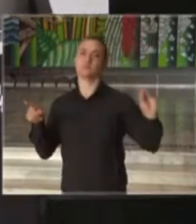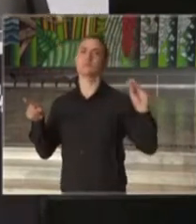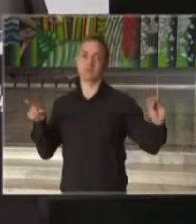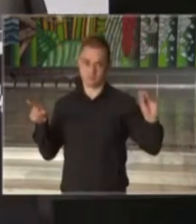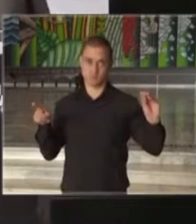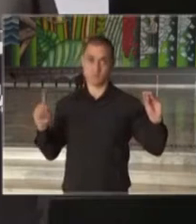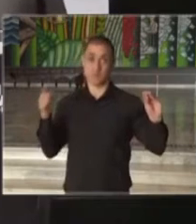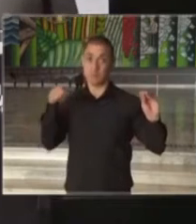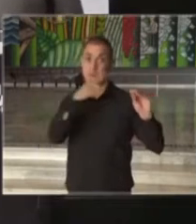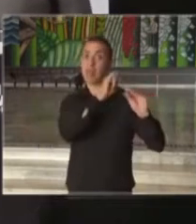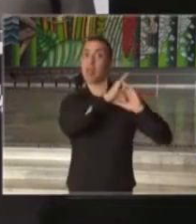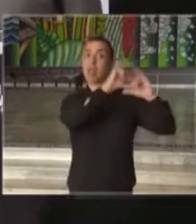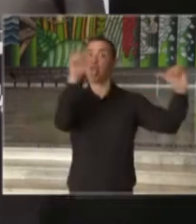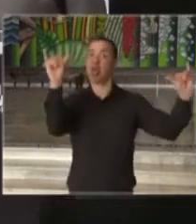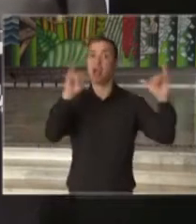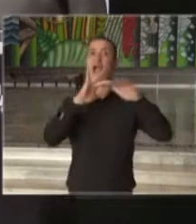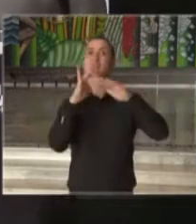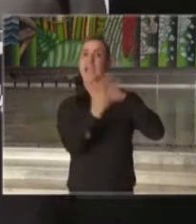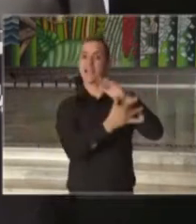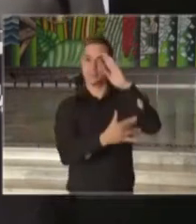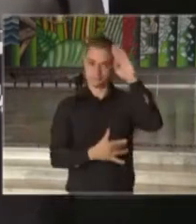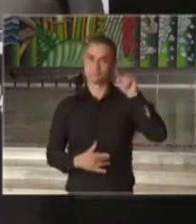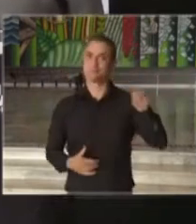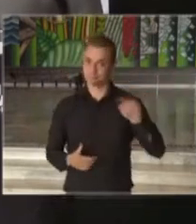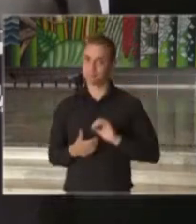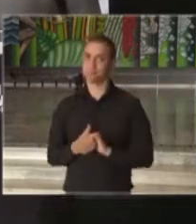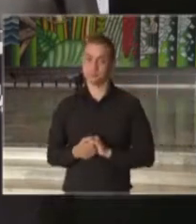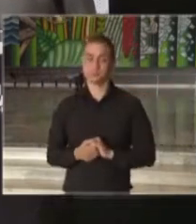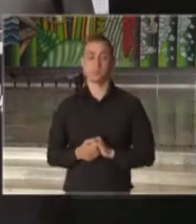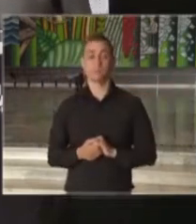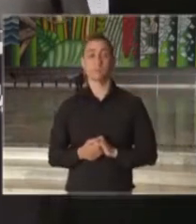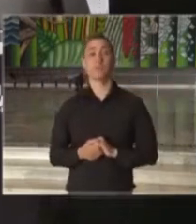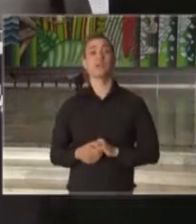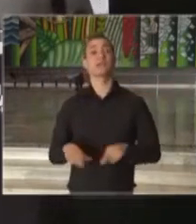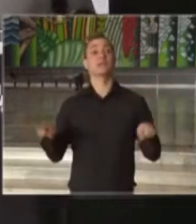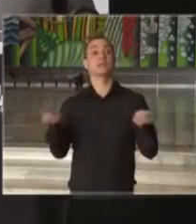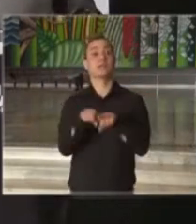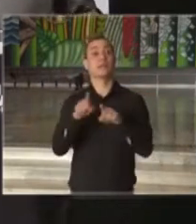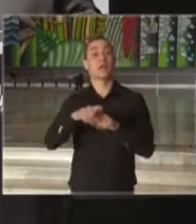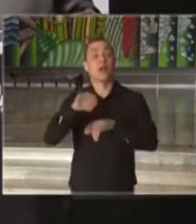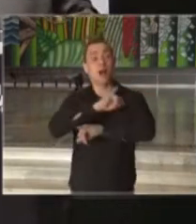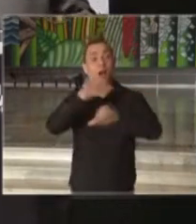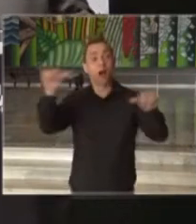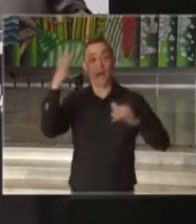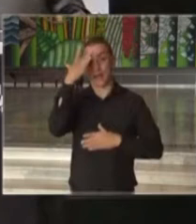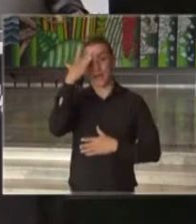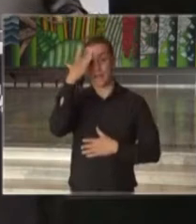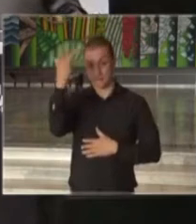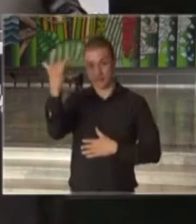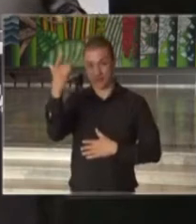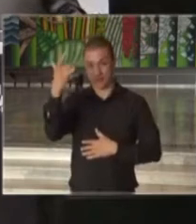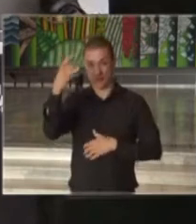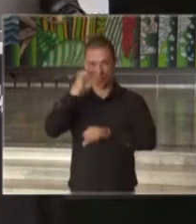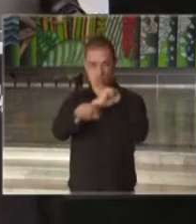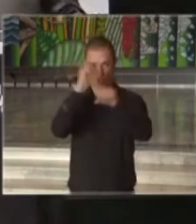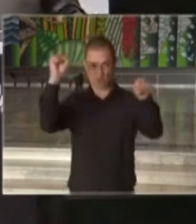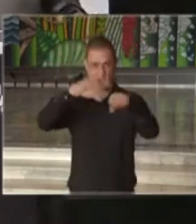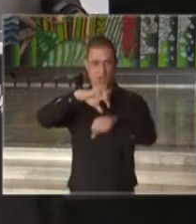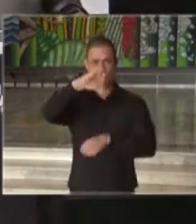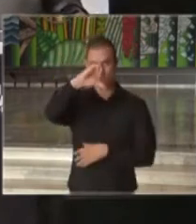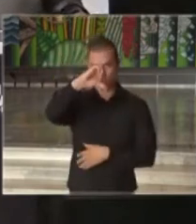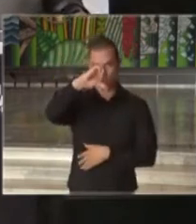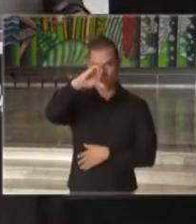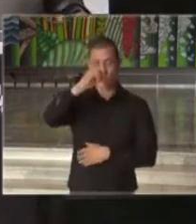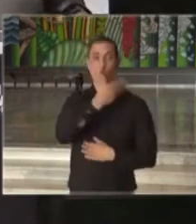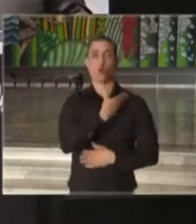divulgadas pelas redes sociais. Quero também informar que amanhã, às 9 horas da manhã, os